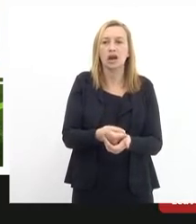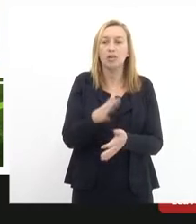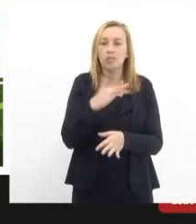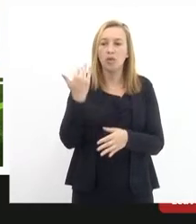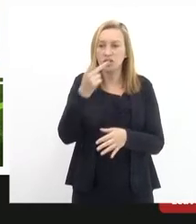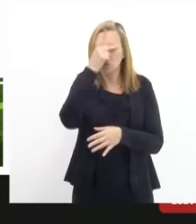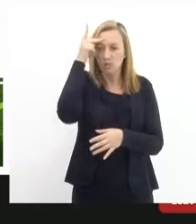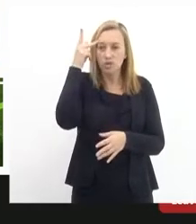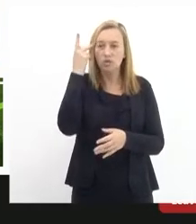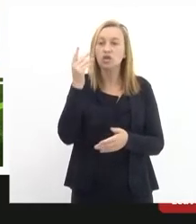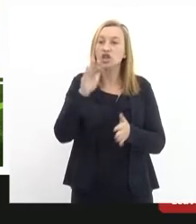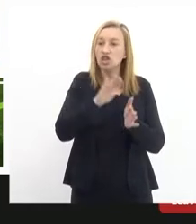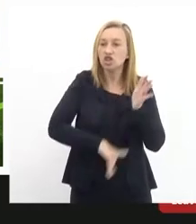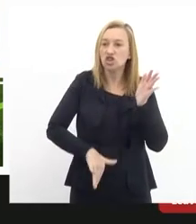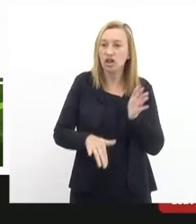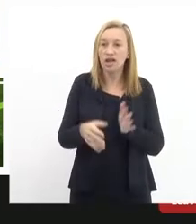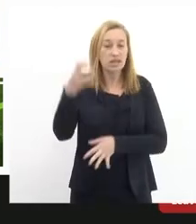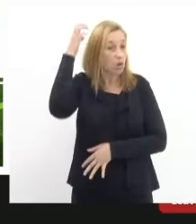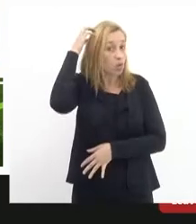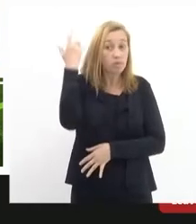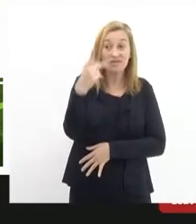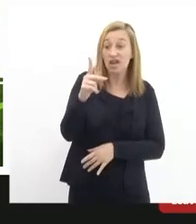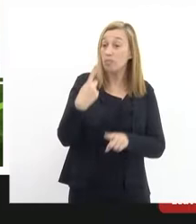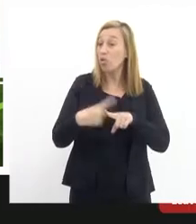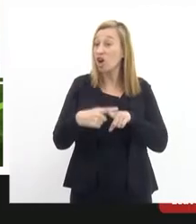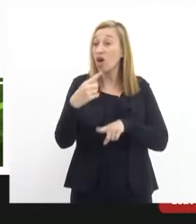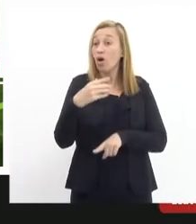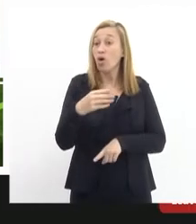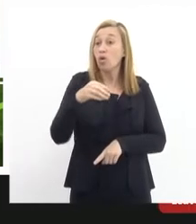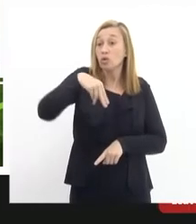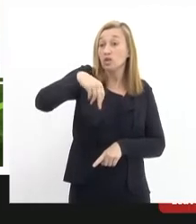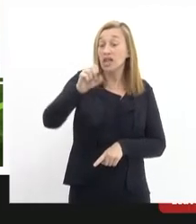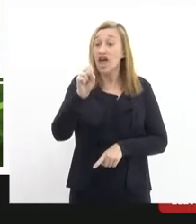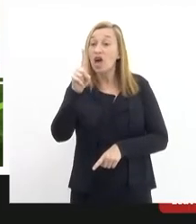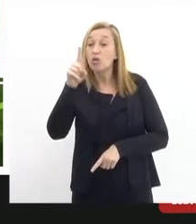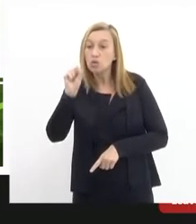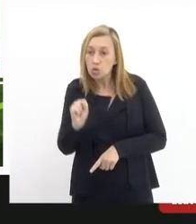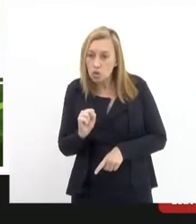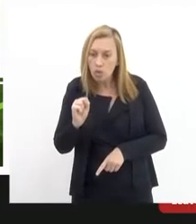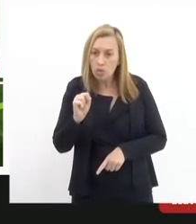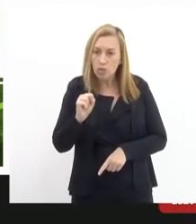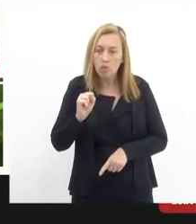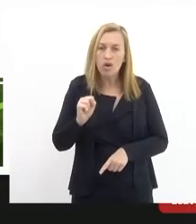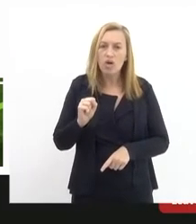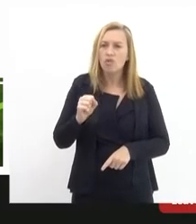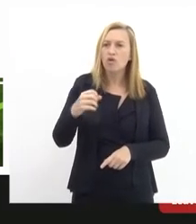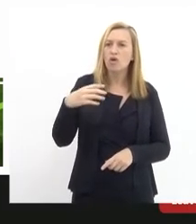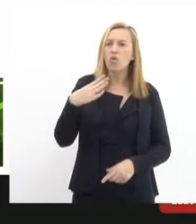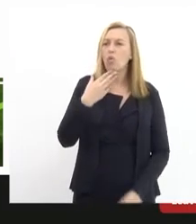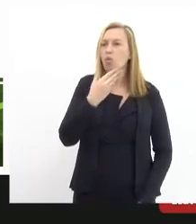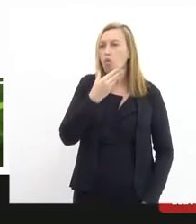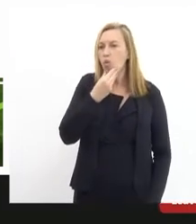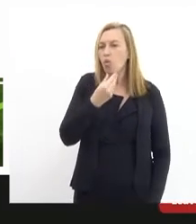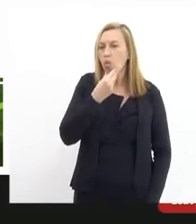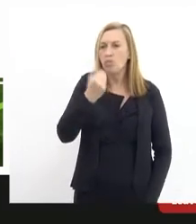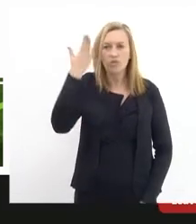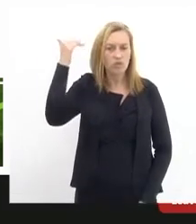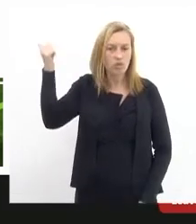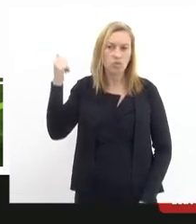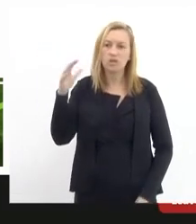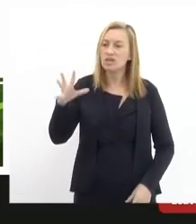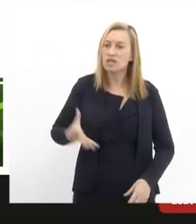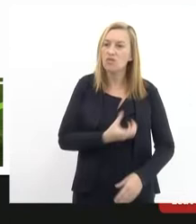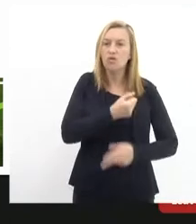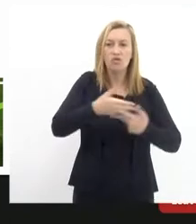tirassem a culpa do Nelson. O Nelson foi um herói, um herói. ele salvou muita gente e ele mesmo não conseguiu se salvar.